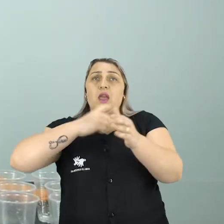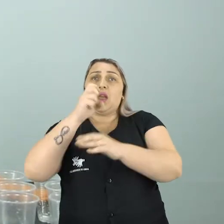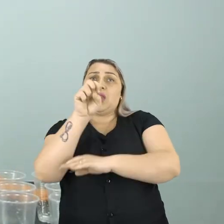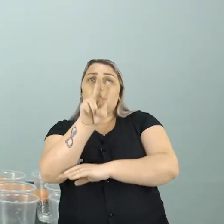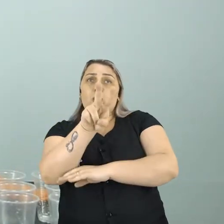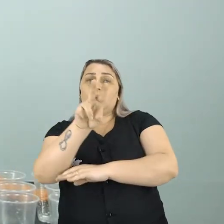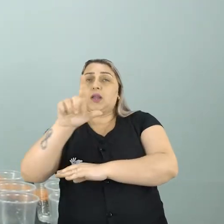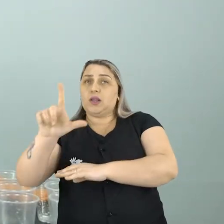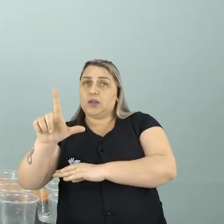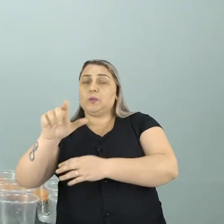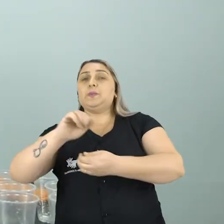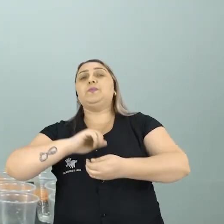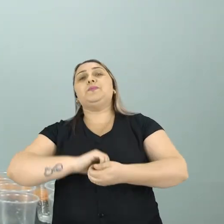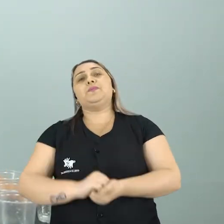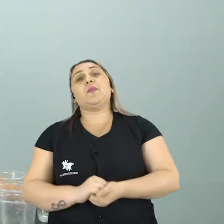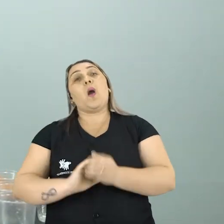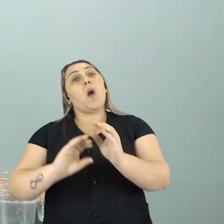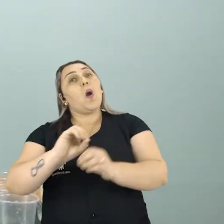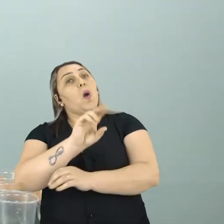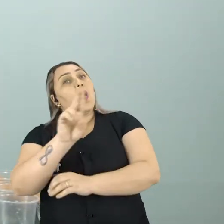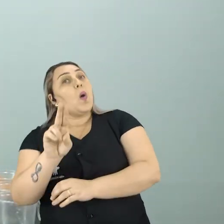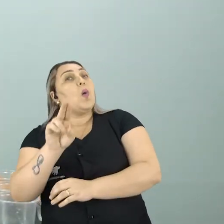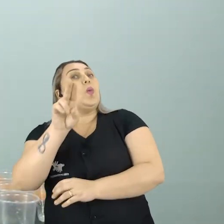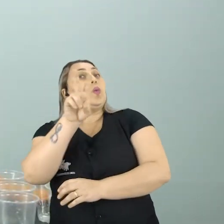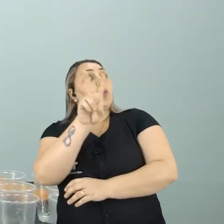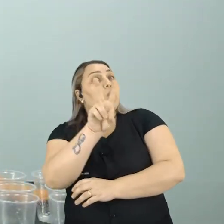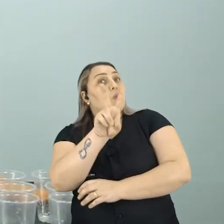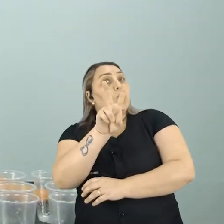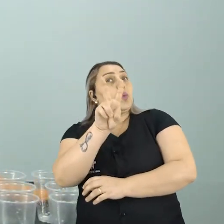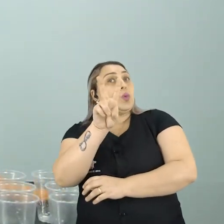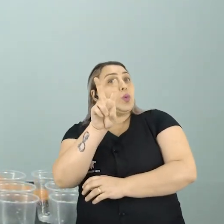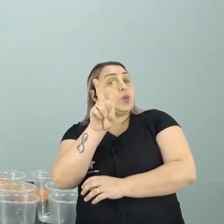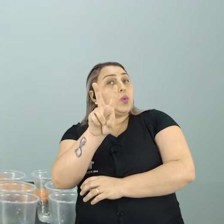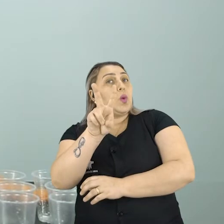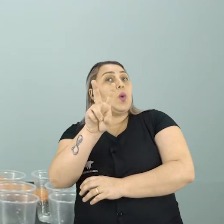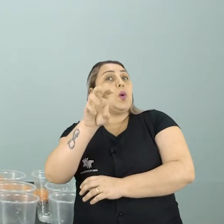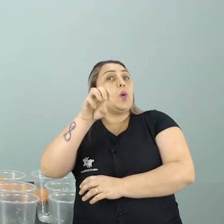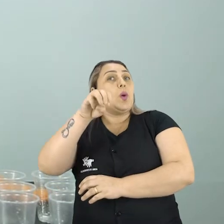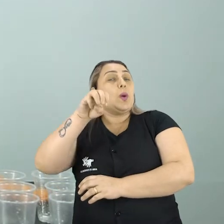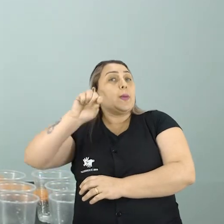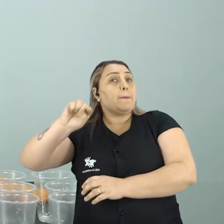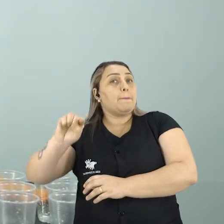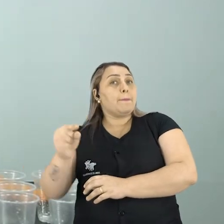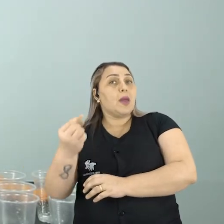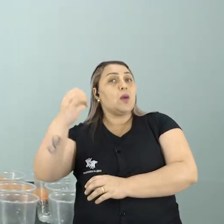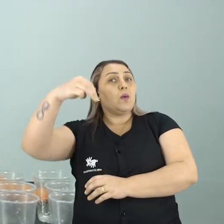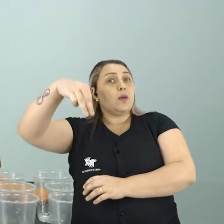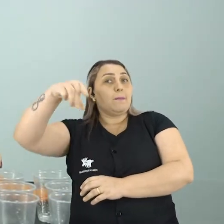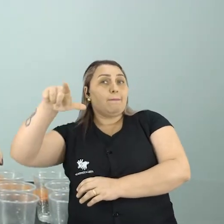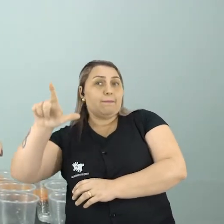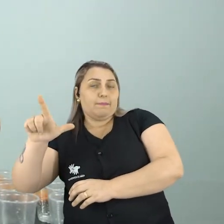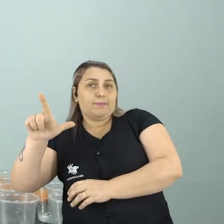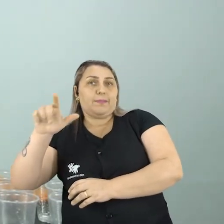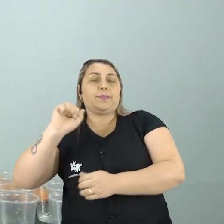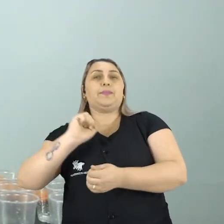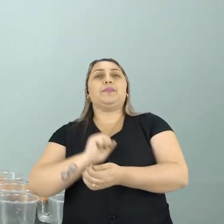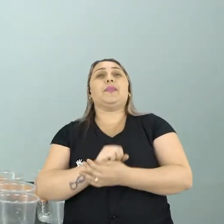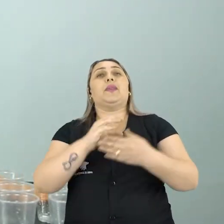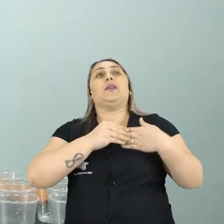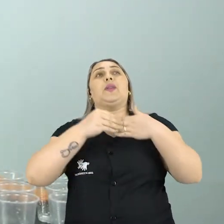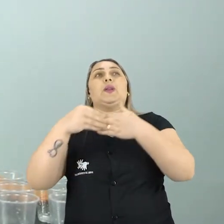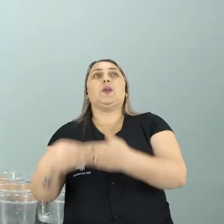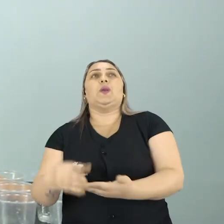2 litros Ou 2.000 ml Muito bem E trouxe os